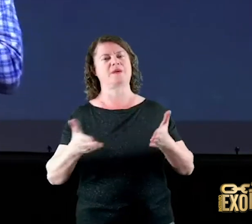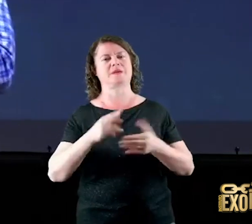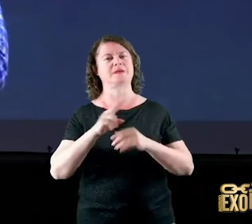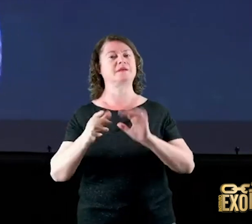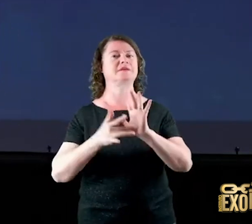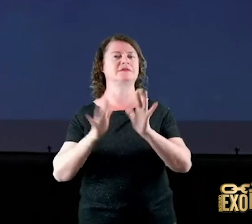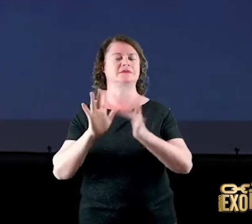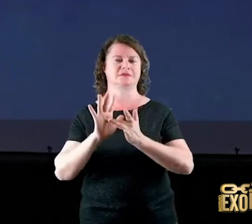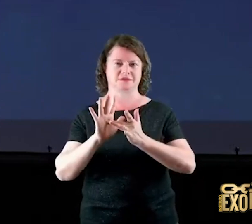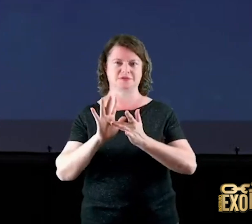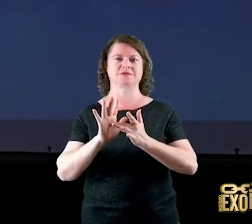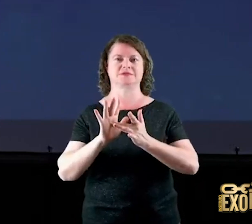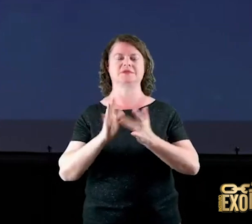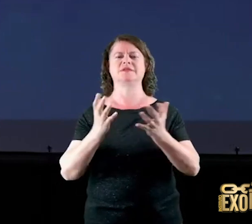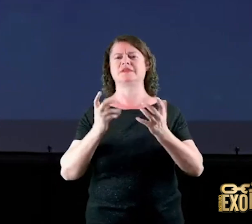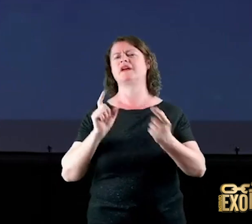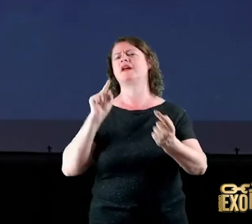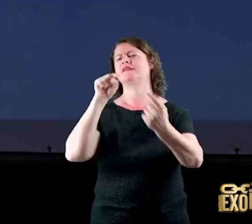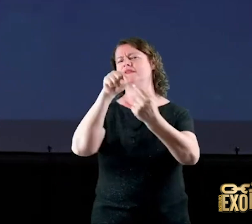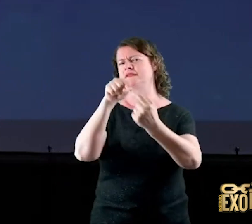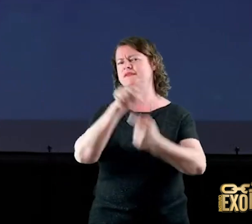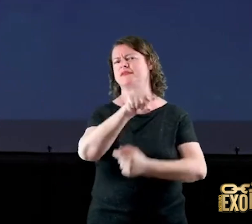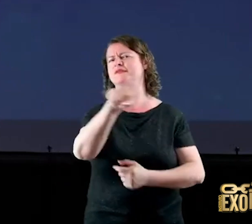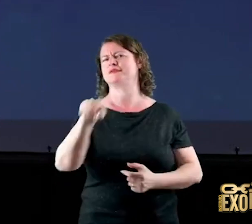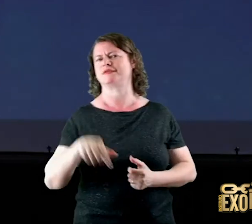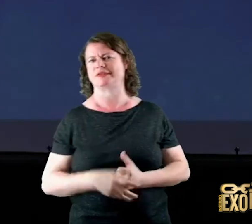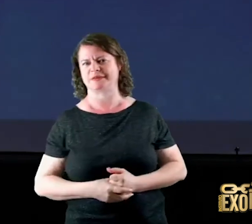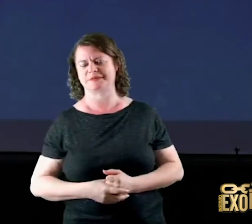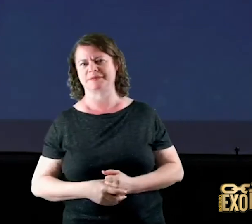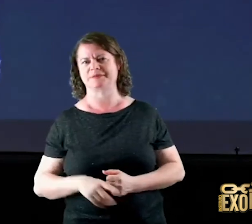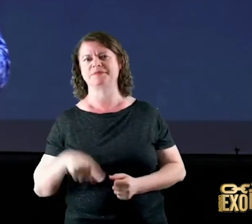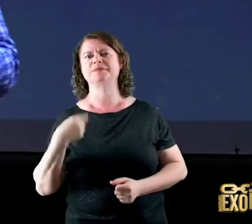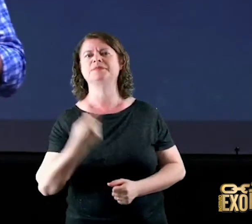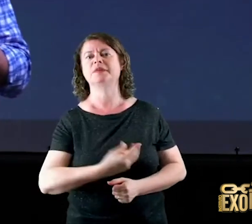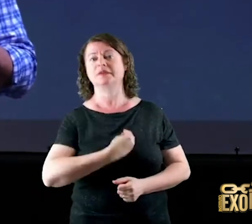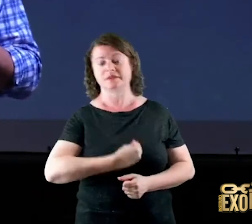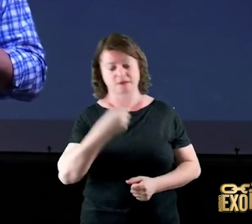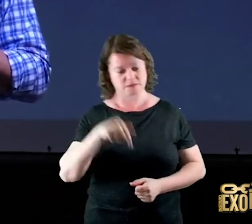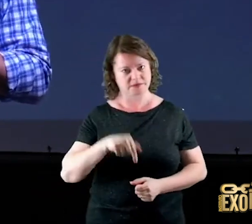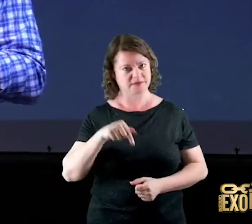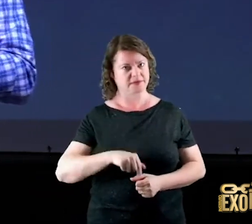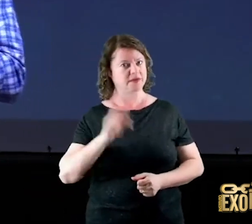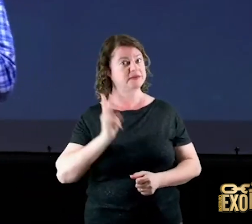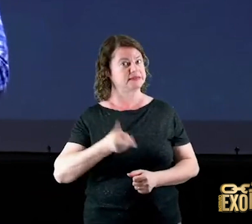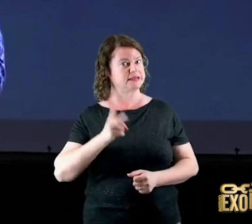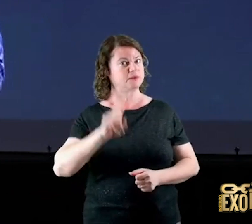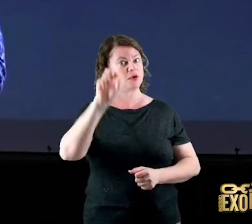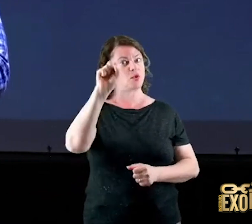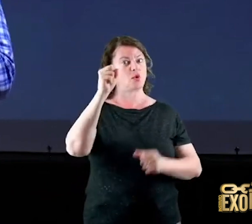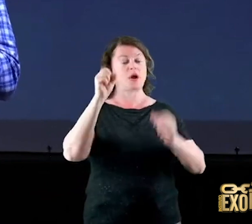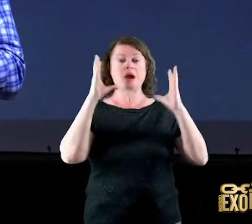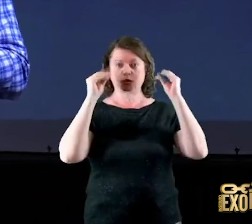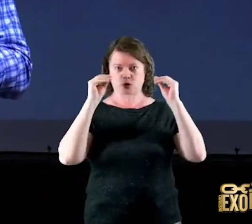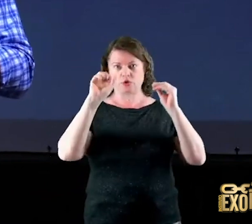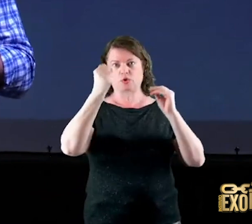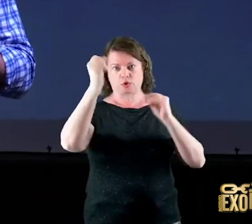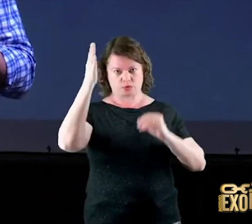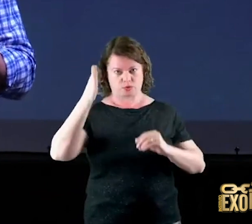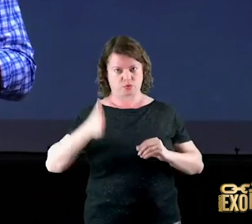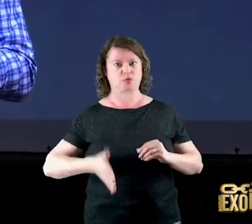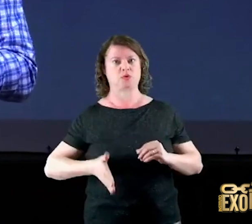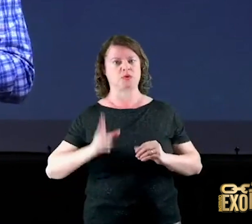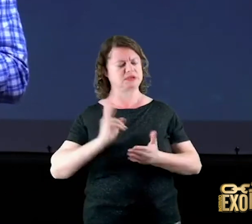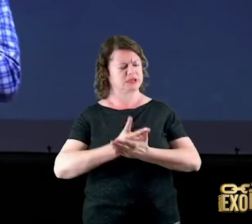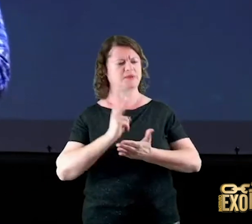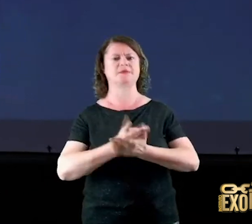desafiar você feche seus olhos nós estamos aqui reunidos toda quarta-feira às 20 horas e nós vamos